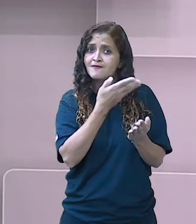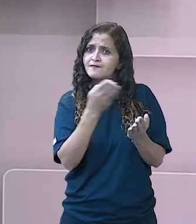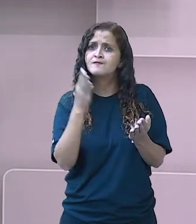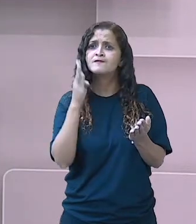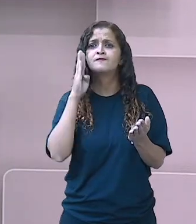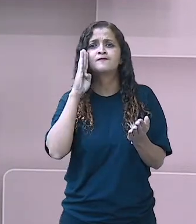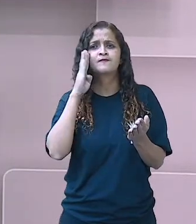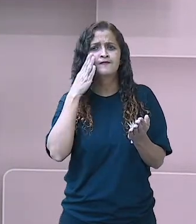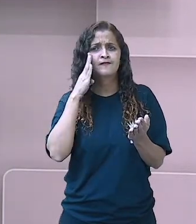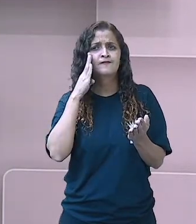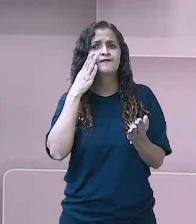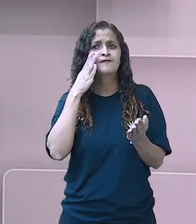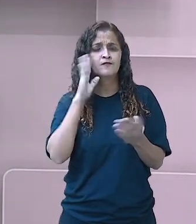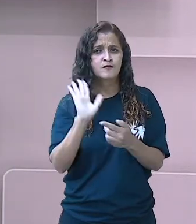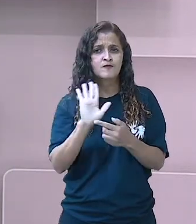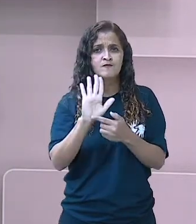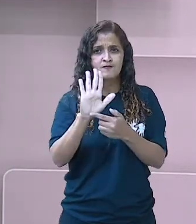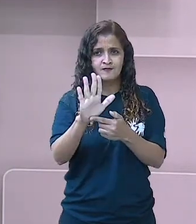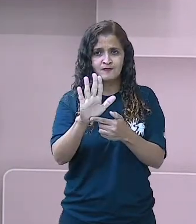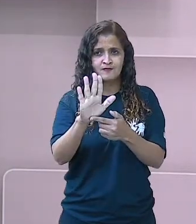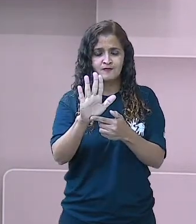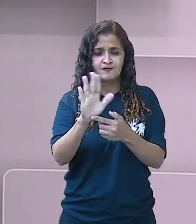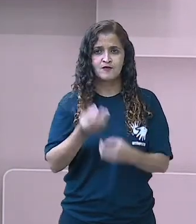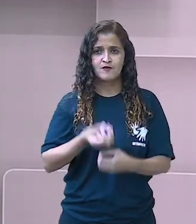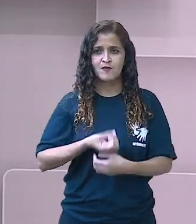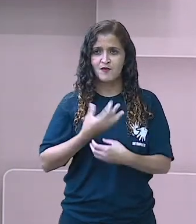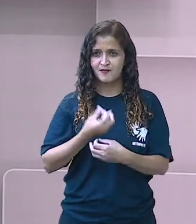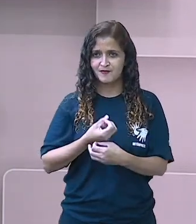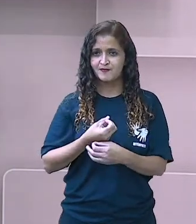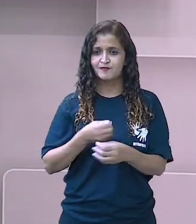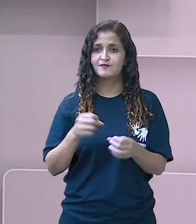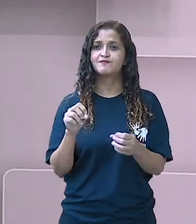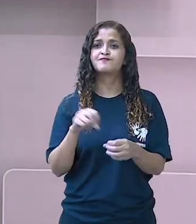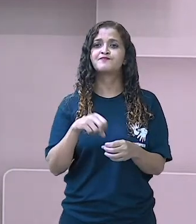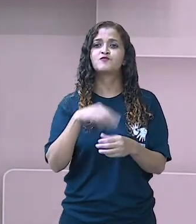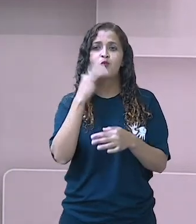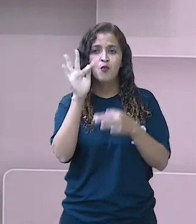o que ela quis dizer com este poema Leilão de Jardim.